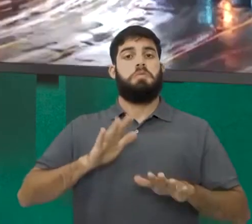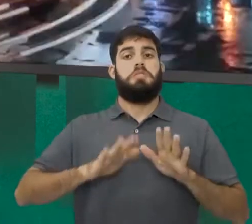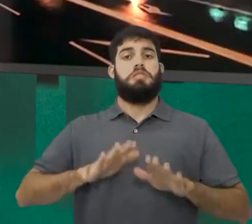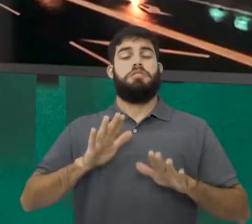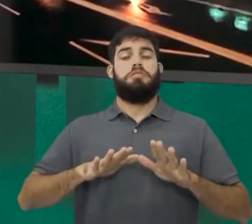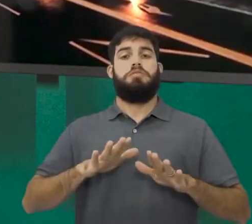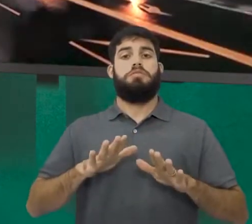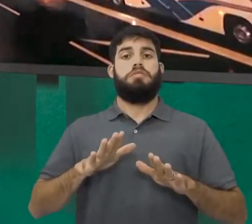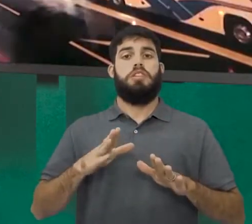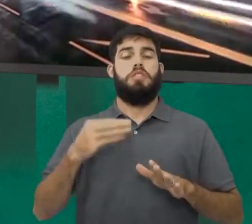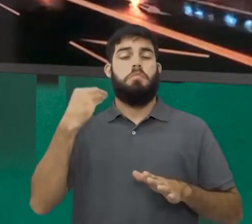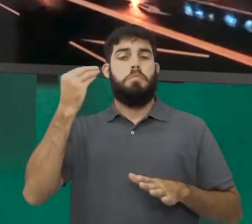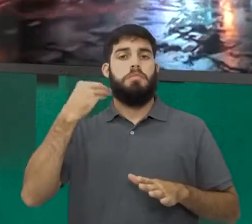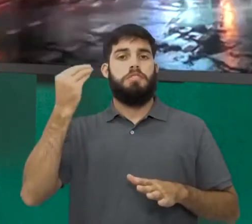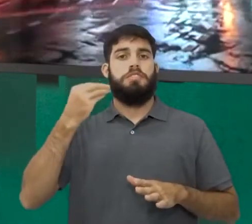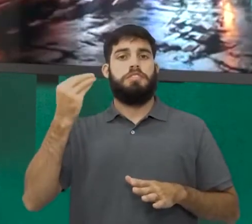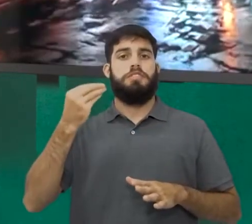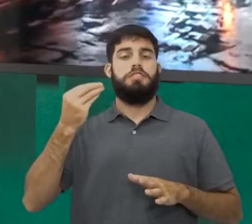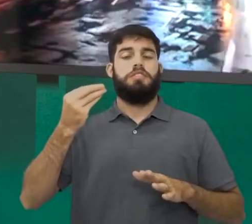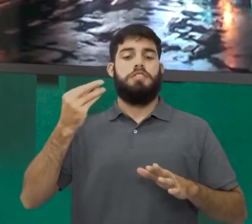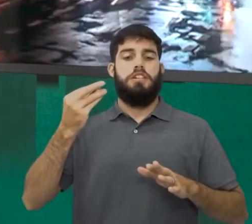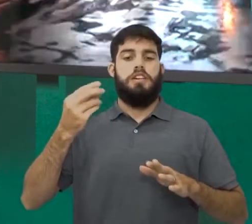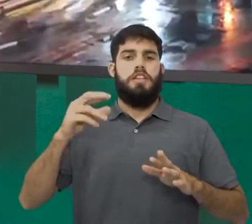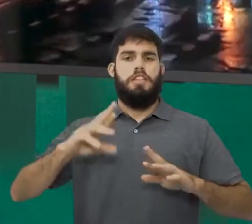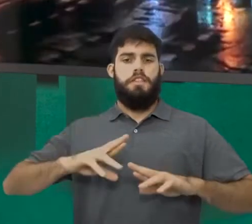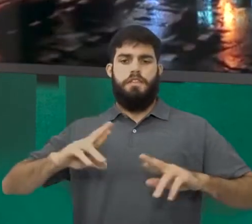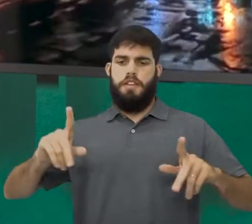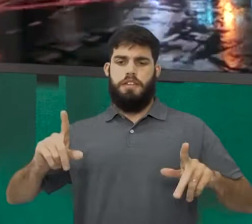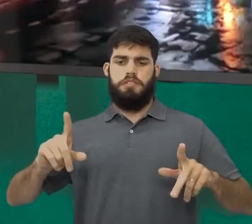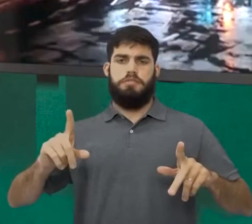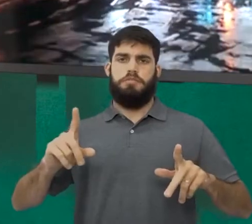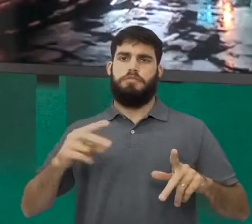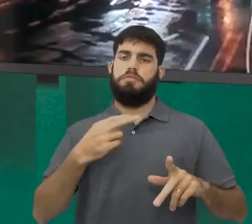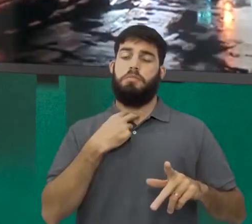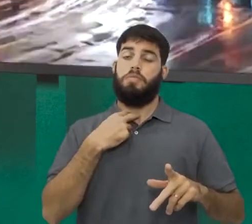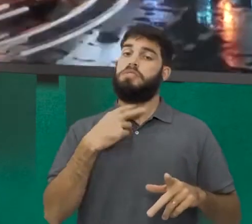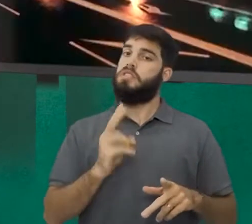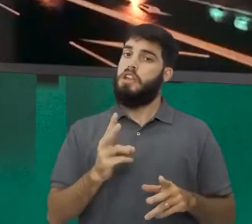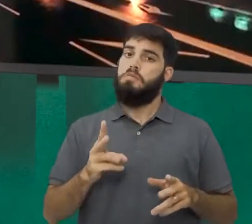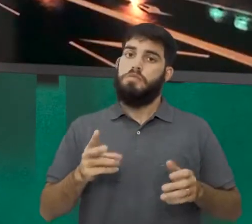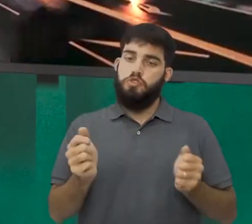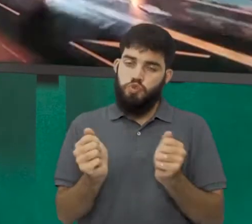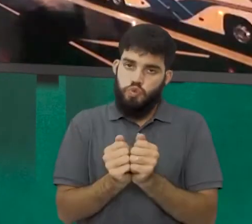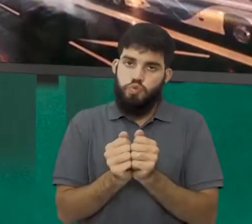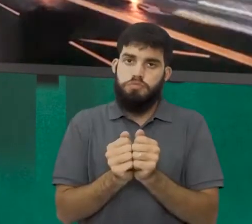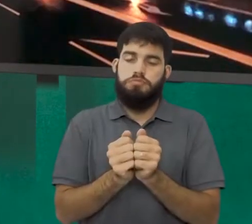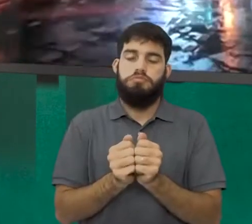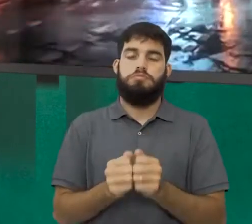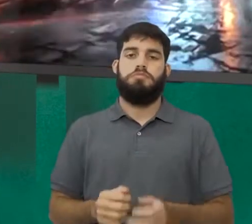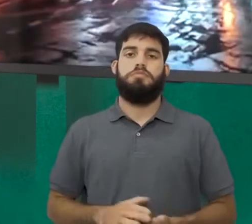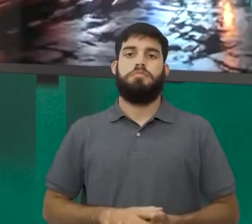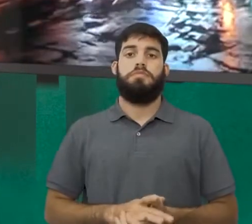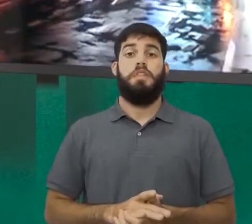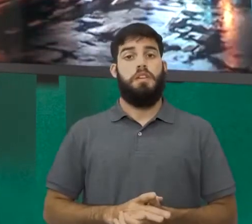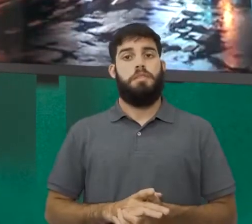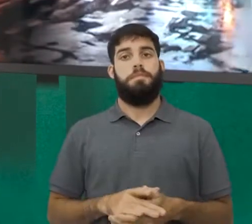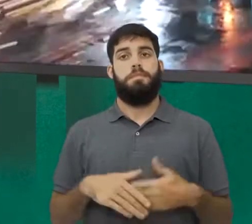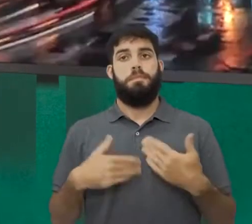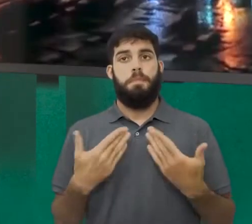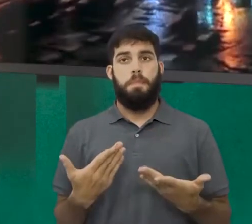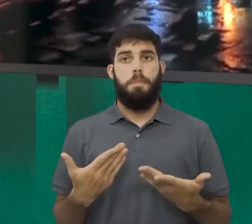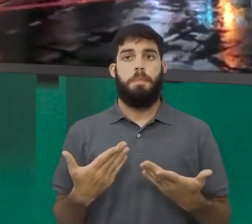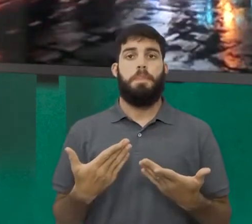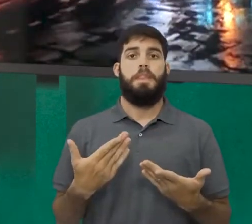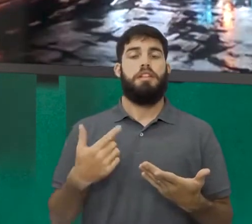experiência urbana sem ter, em mesma medida, uma experiência industrial. No entanto, originalmente,